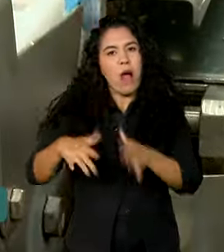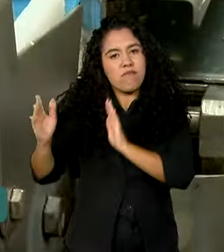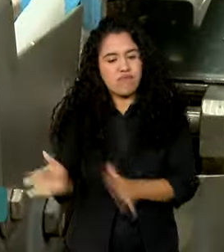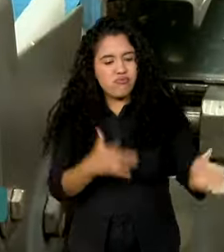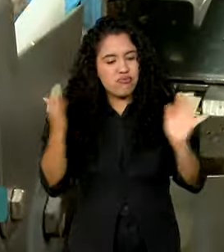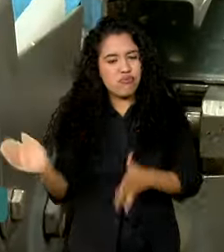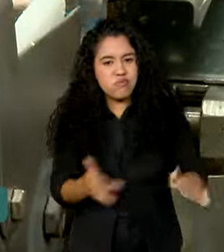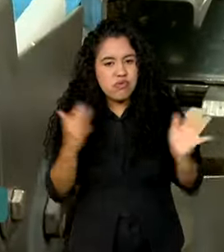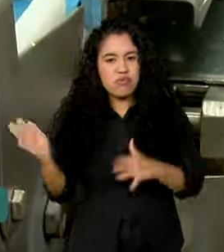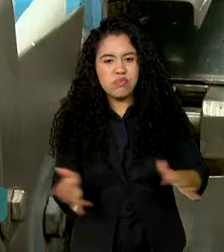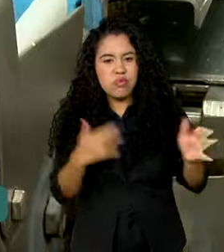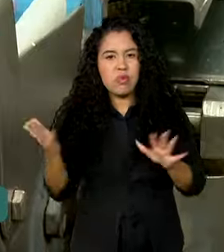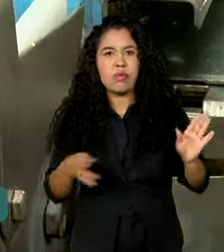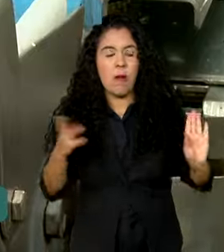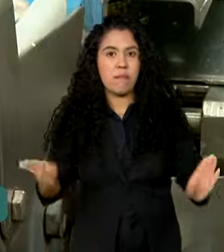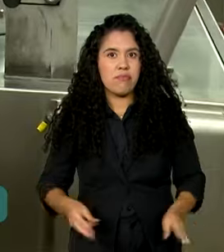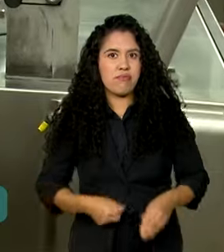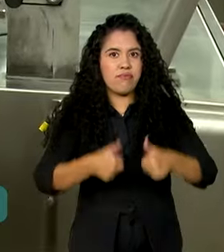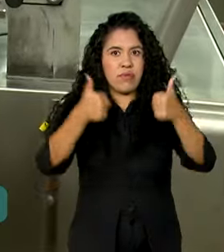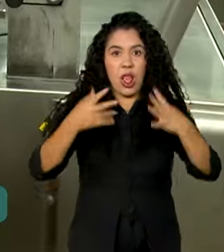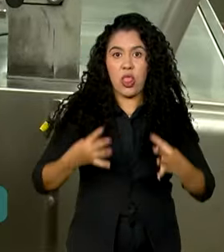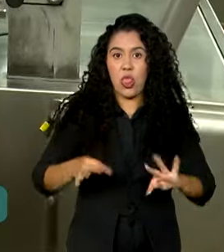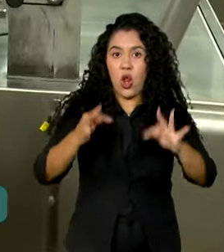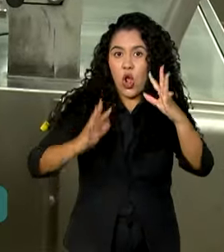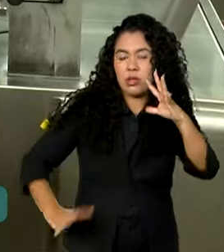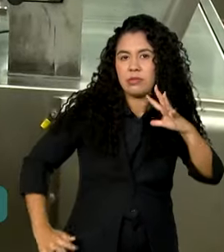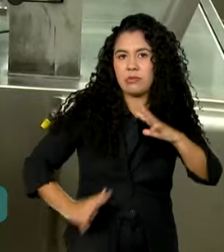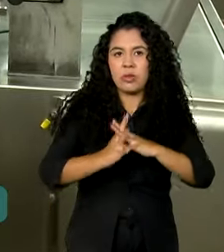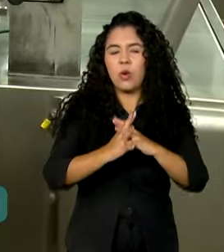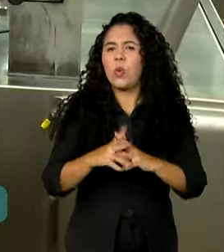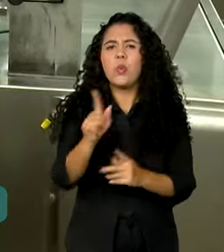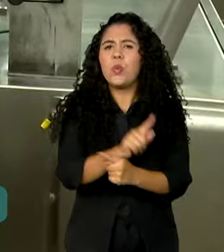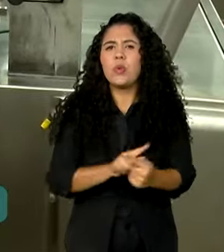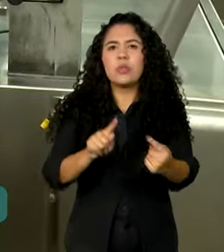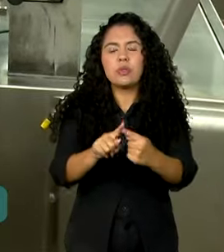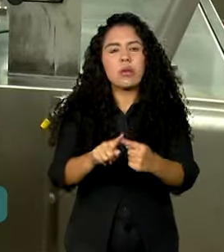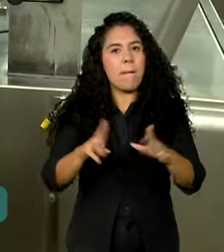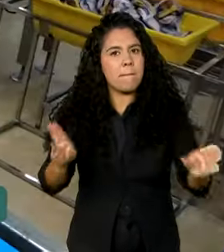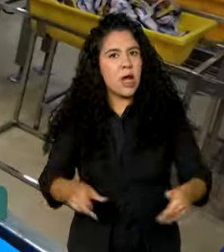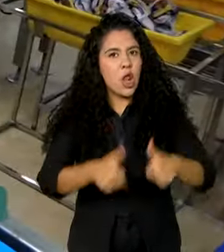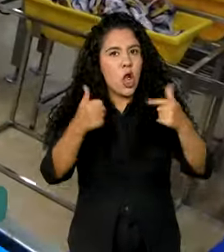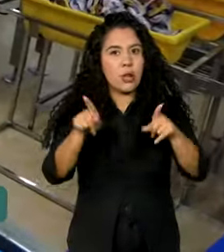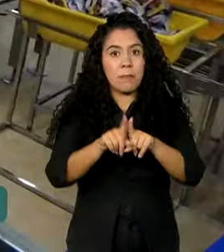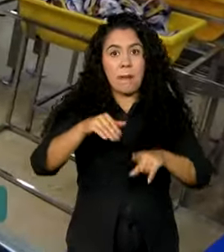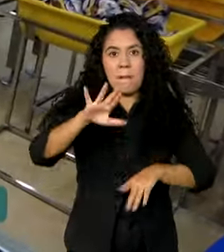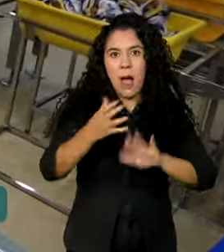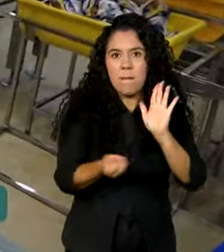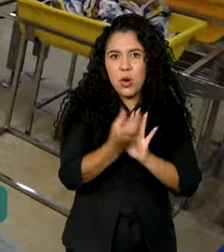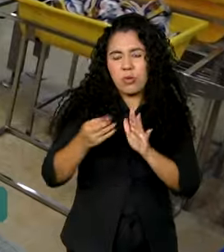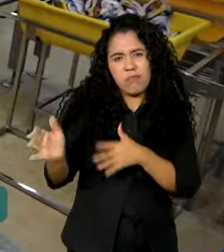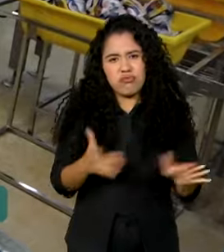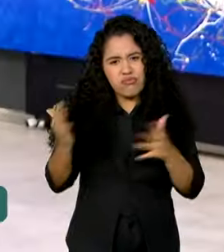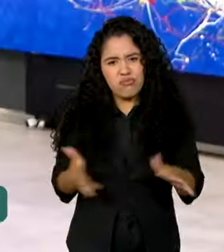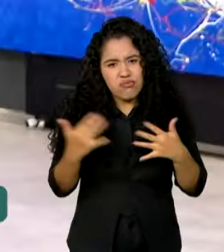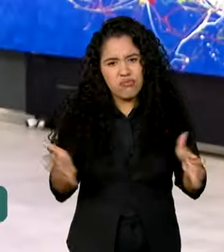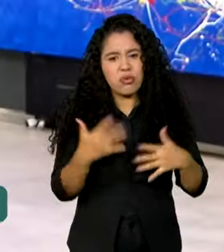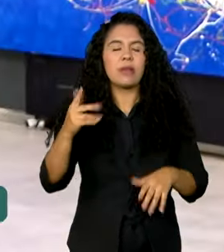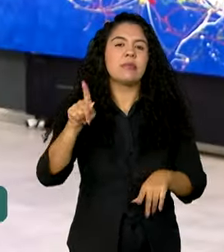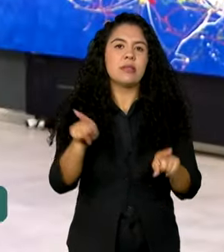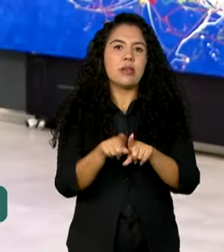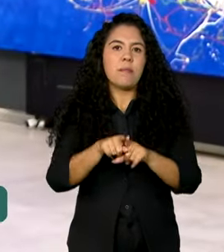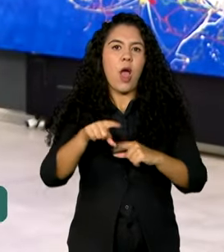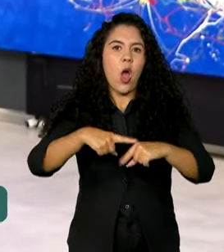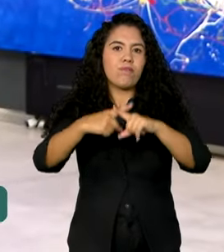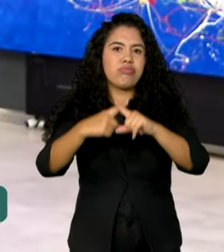novas tecnologias. O objetivo é aumentar a eficiência, a produtividade e a competitividade. Uma